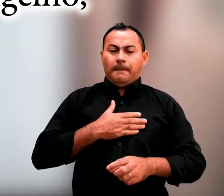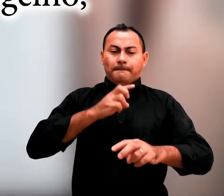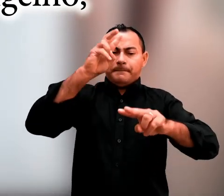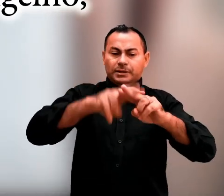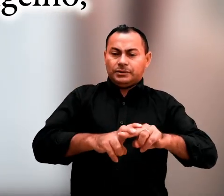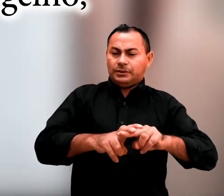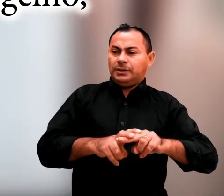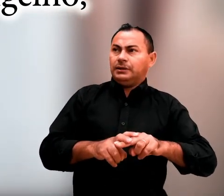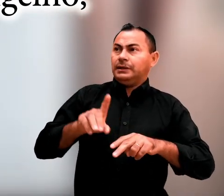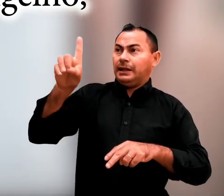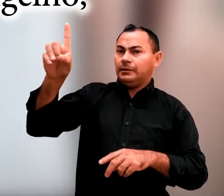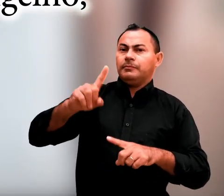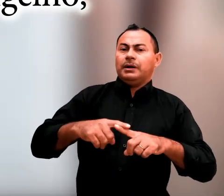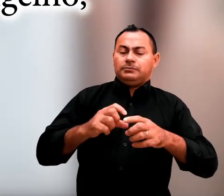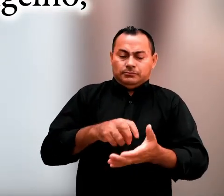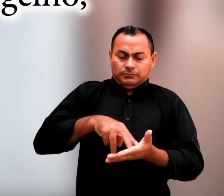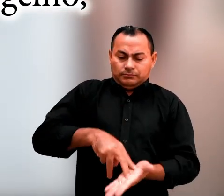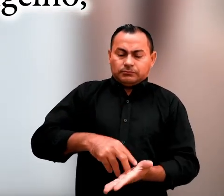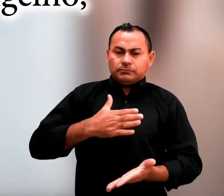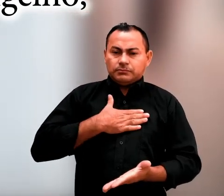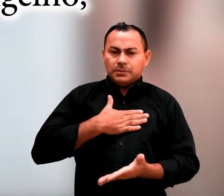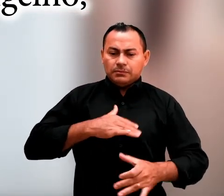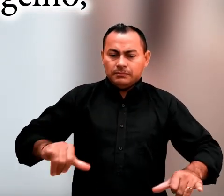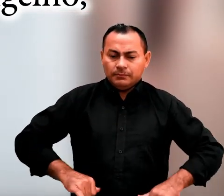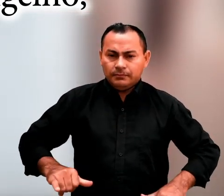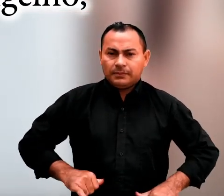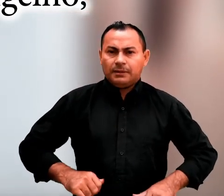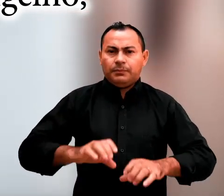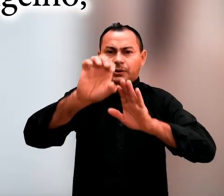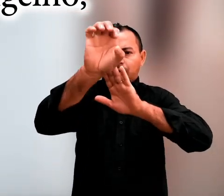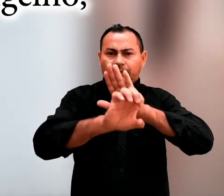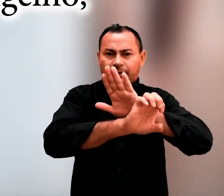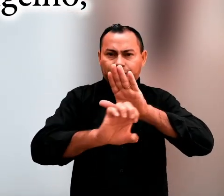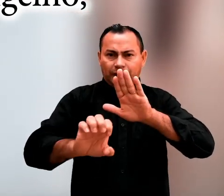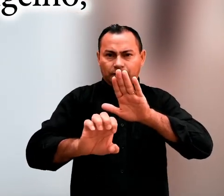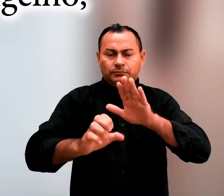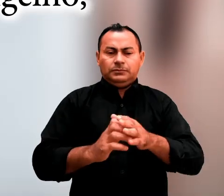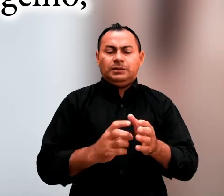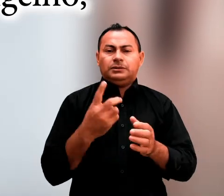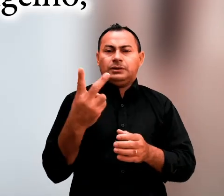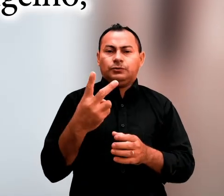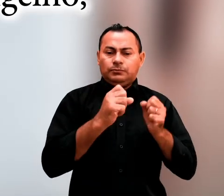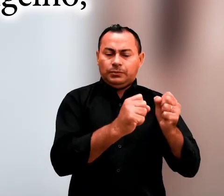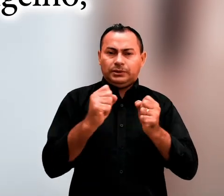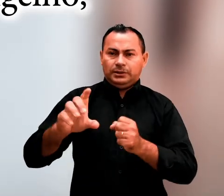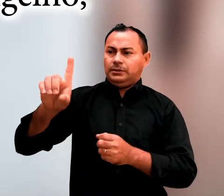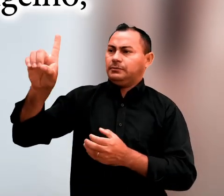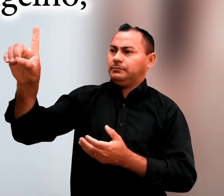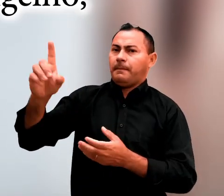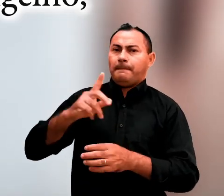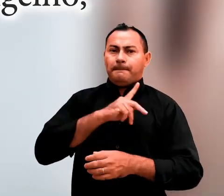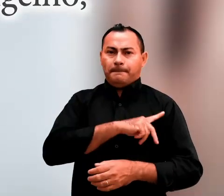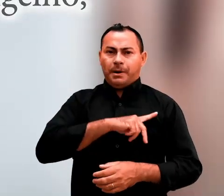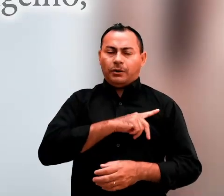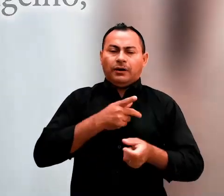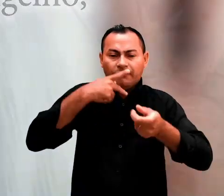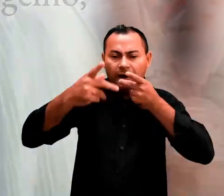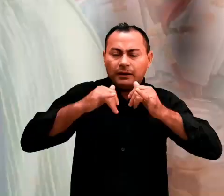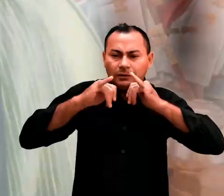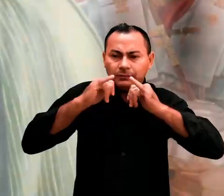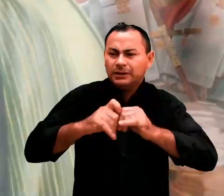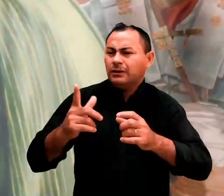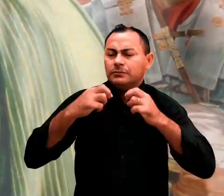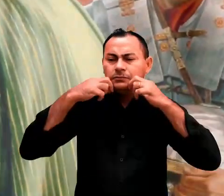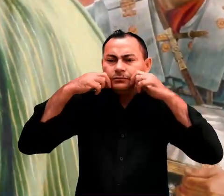prisioneiro dele, mas suporte comigo os meus sofrimentos pelo Evangelho, segundo o poder de Deus. Paulo exorta.